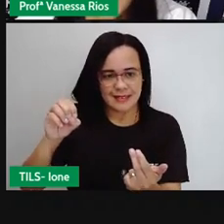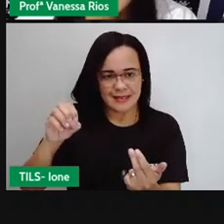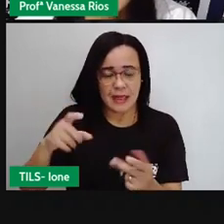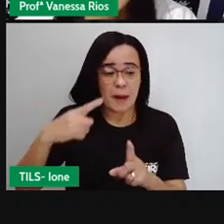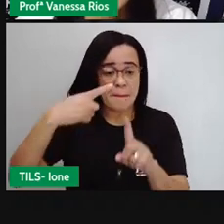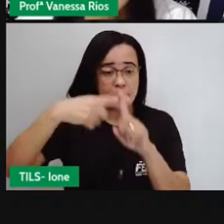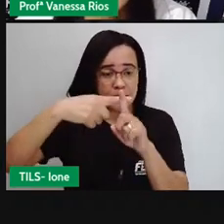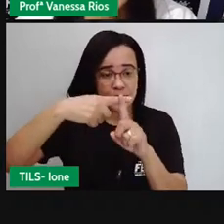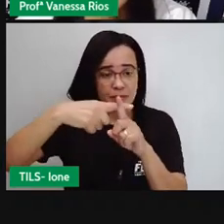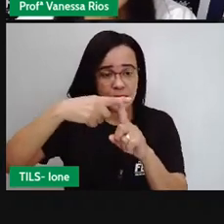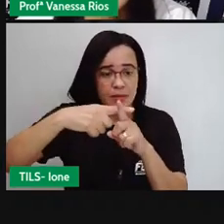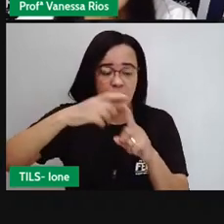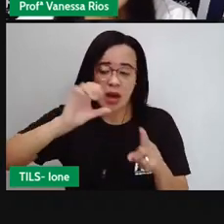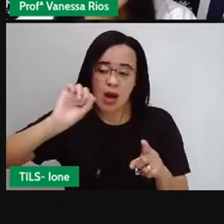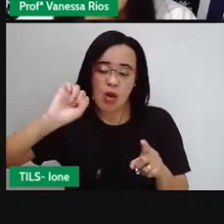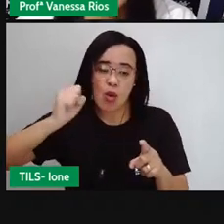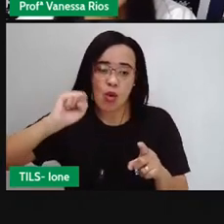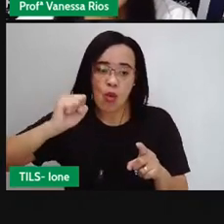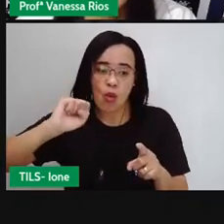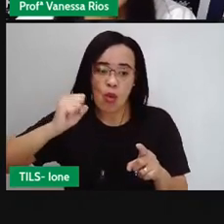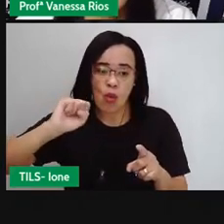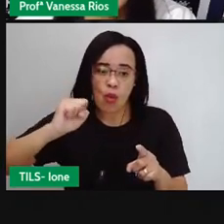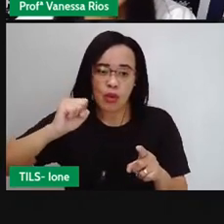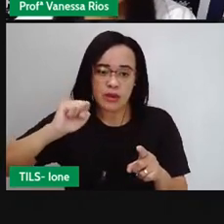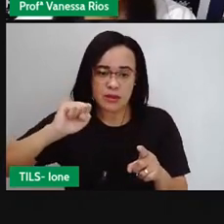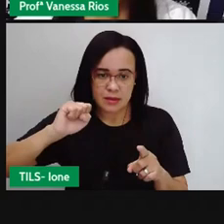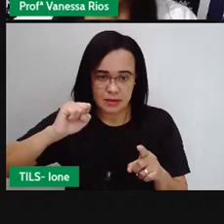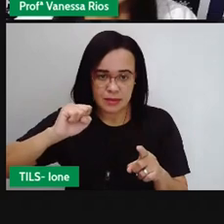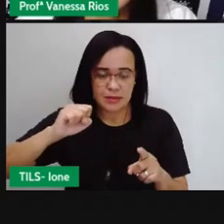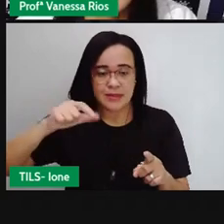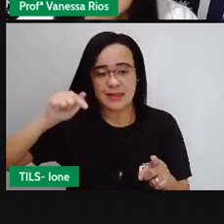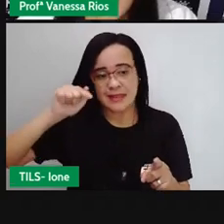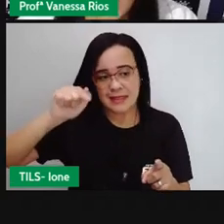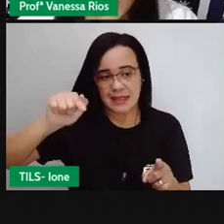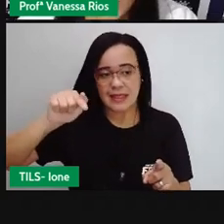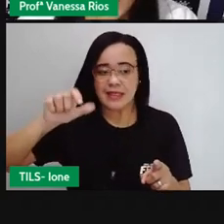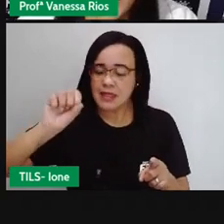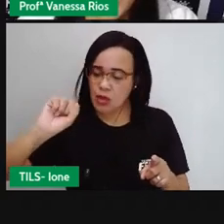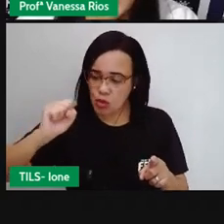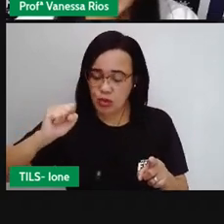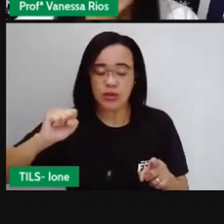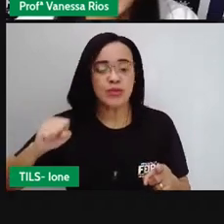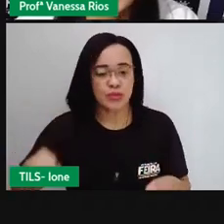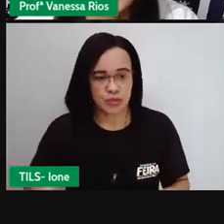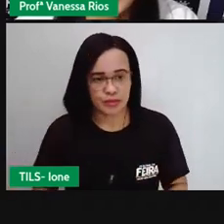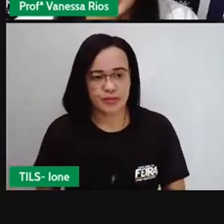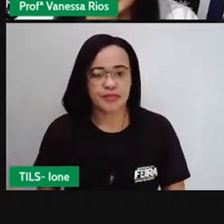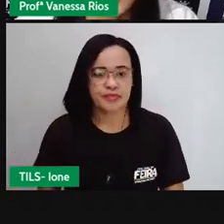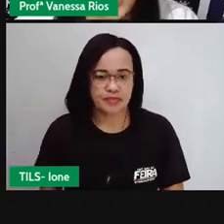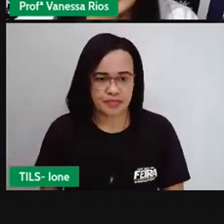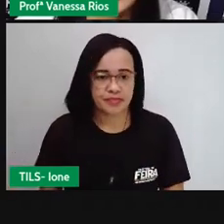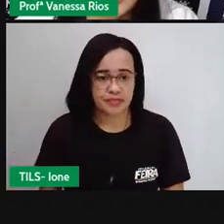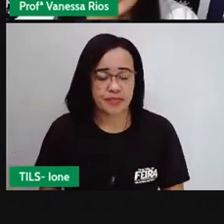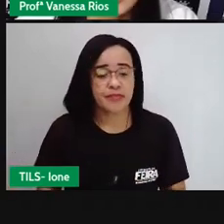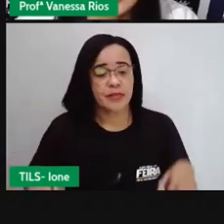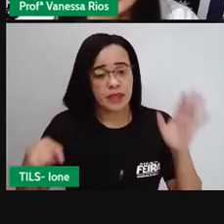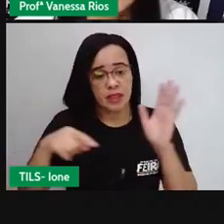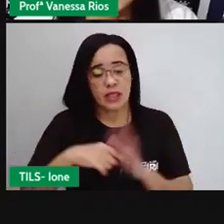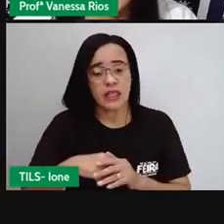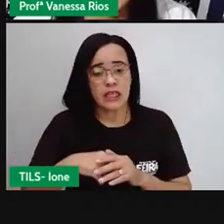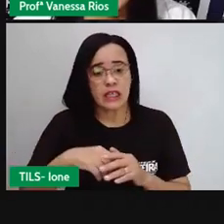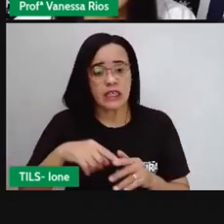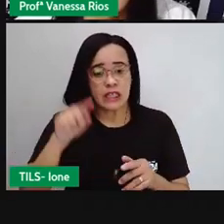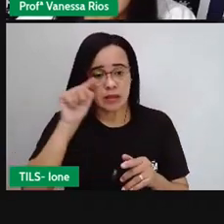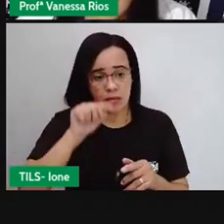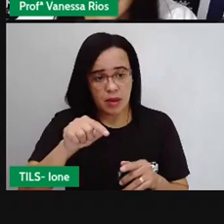sete dezenas mais oito unidades qual o número que eu tenho? Setenta e oito. Do mesmo jeito quatro dezenas